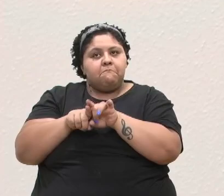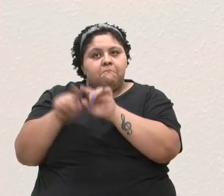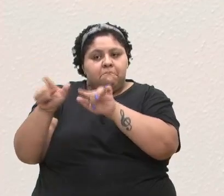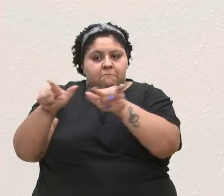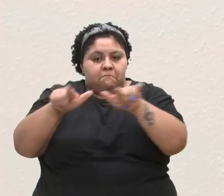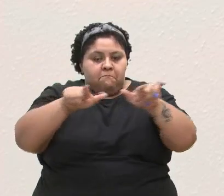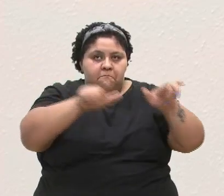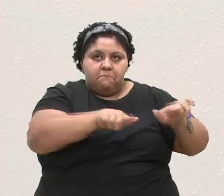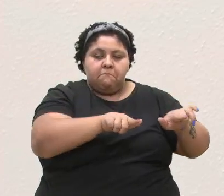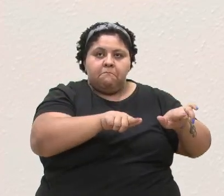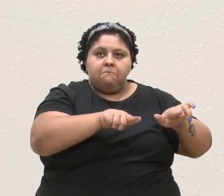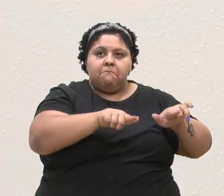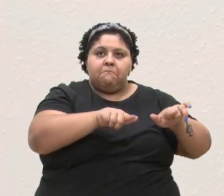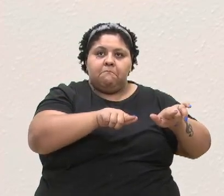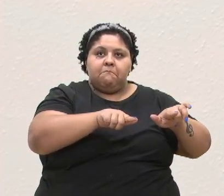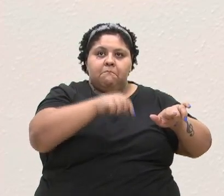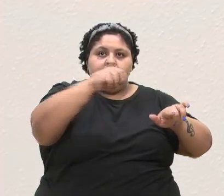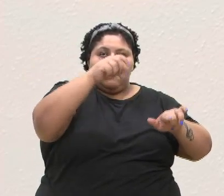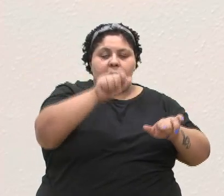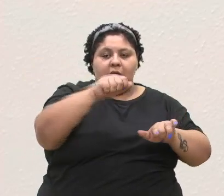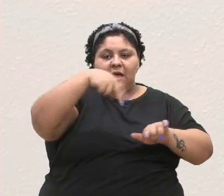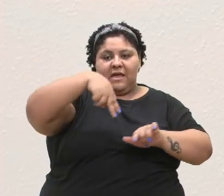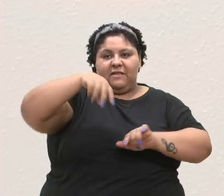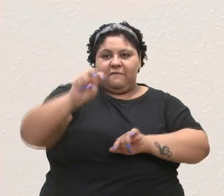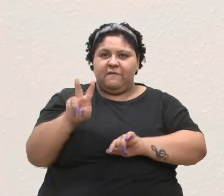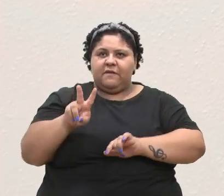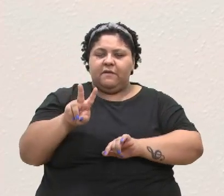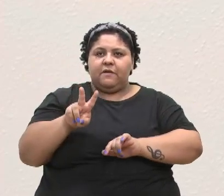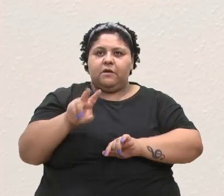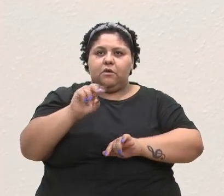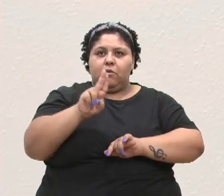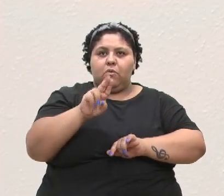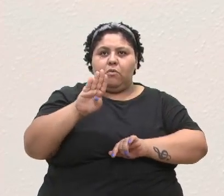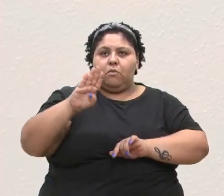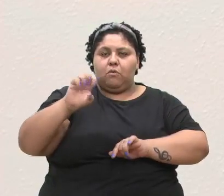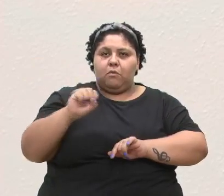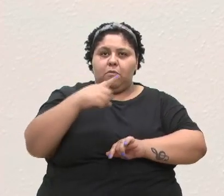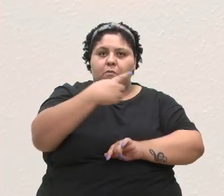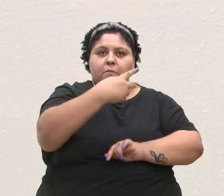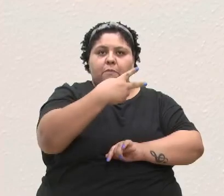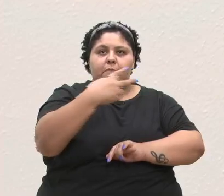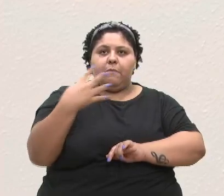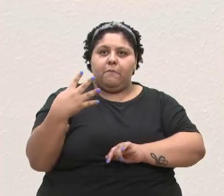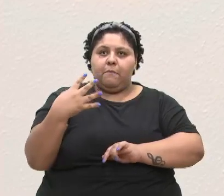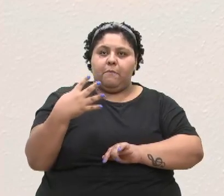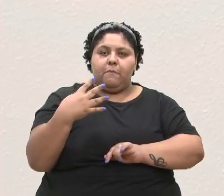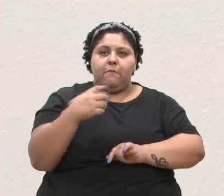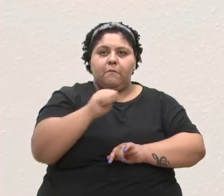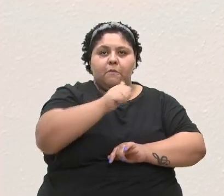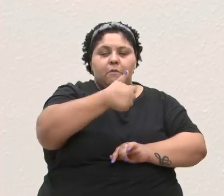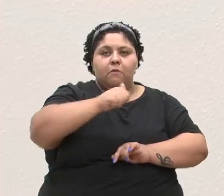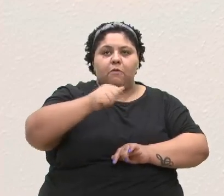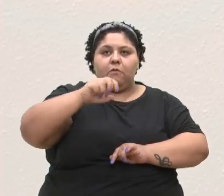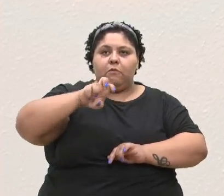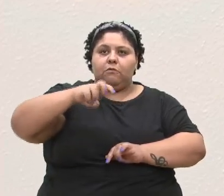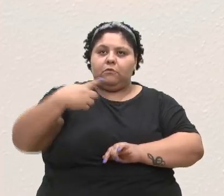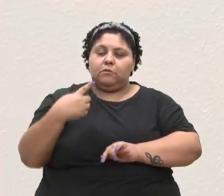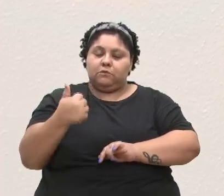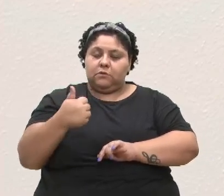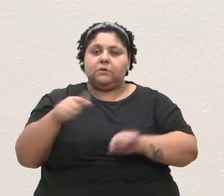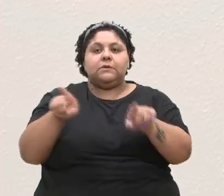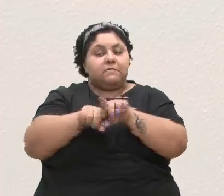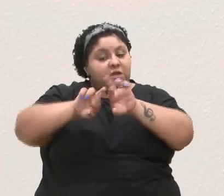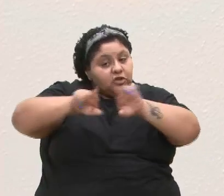remanescentes da ANVUPS 124 e 1154 também divergem da lei